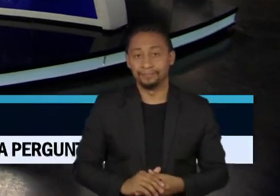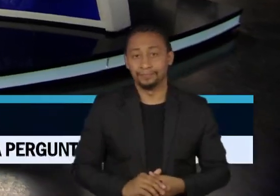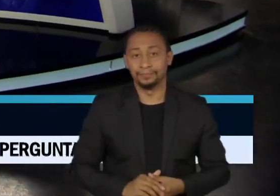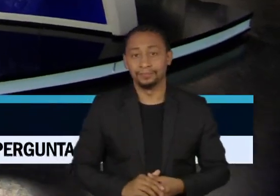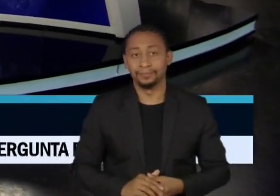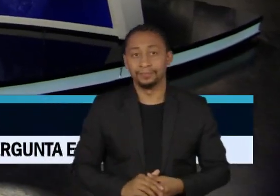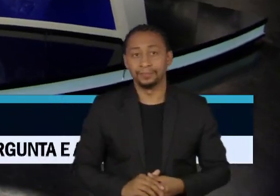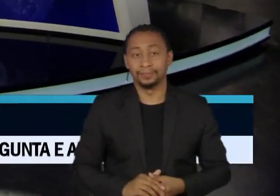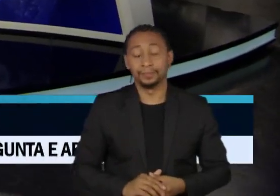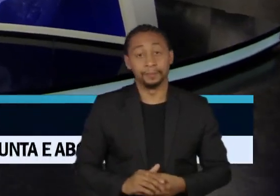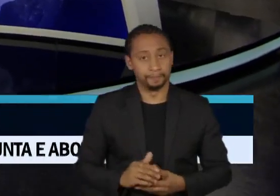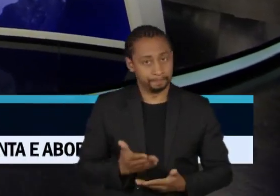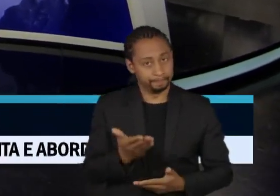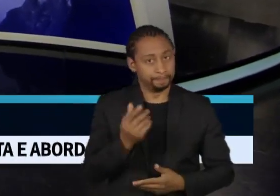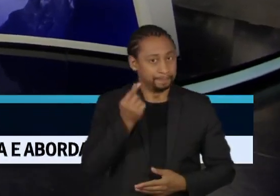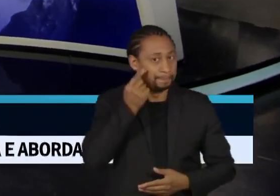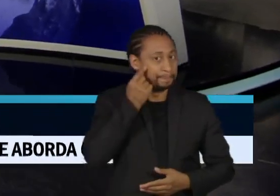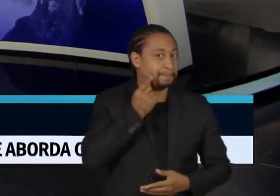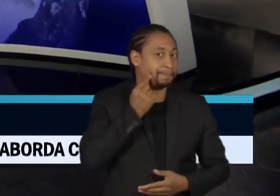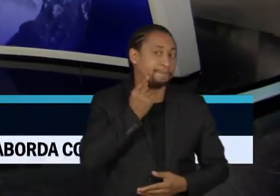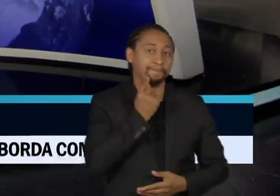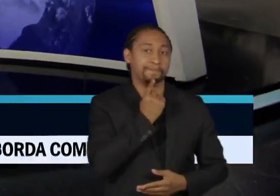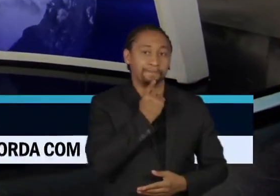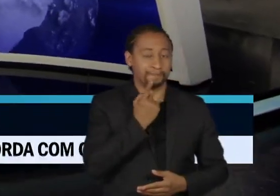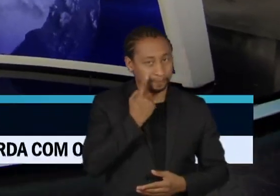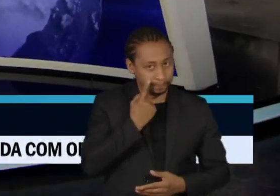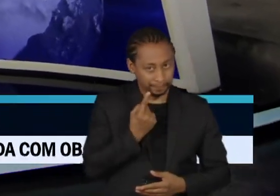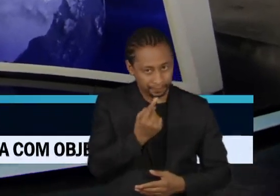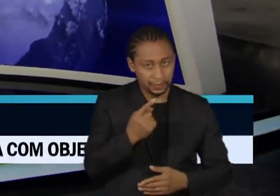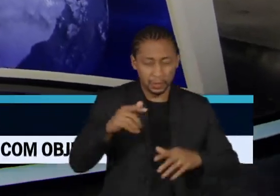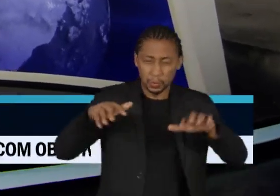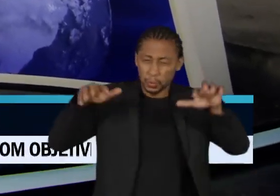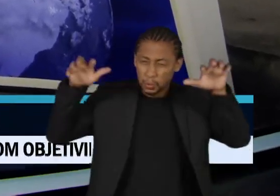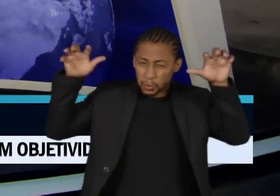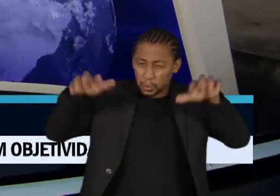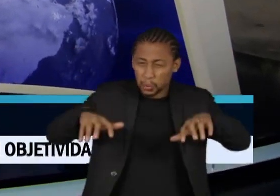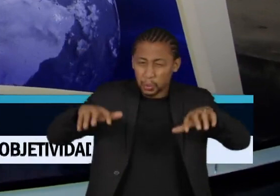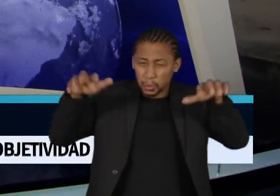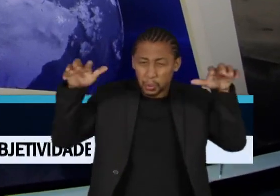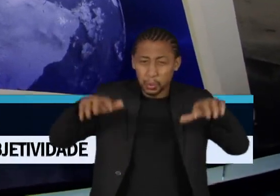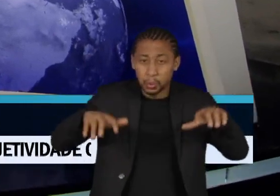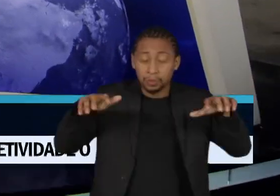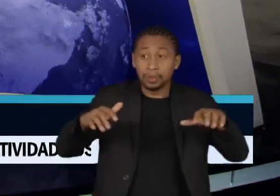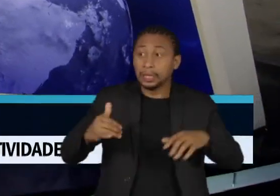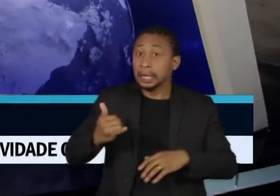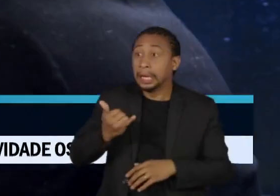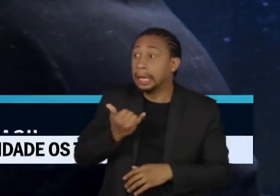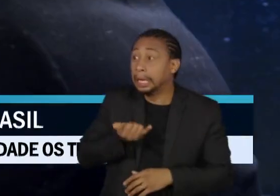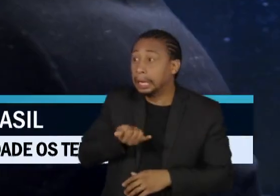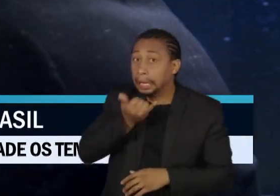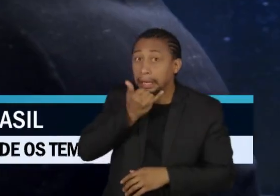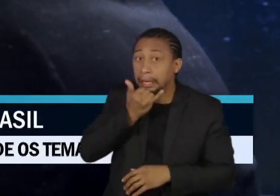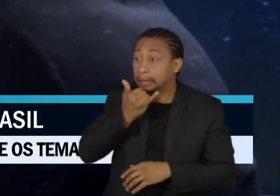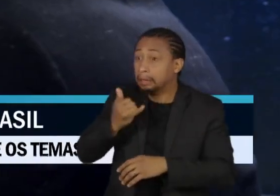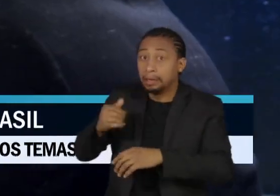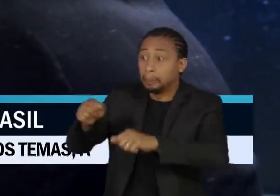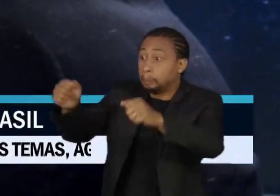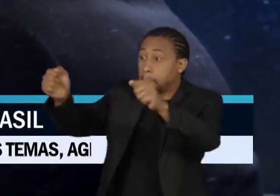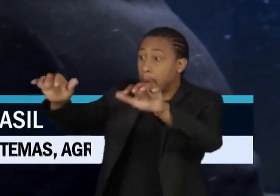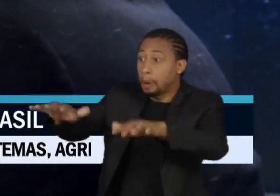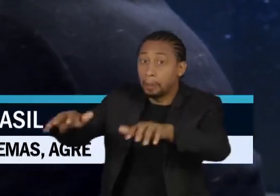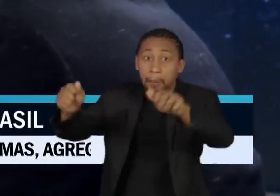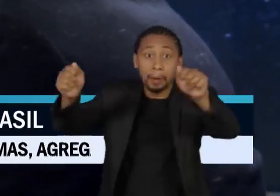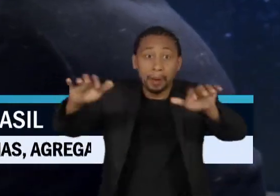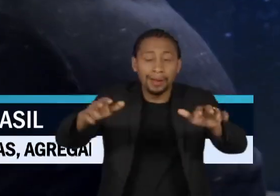Adê, é sempre na temporada de chuvas que lembram da falta de recursos da defesa civil e, claro, a